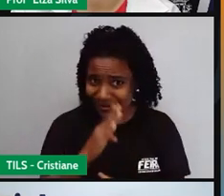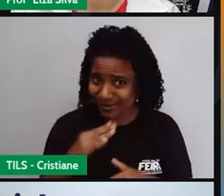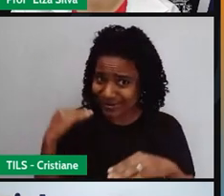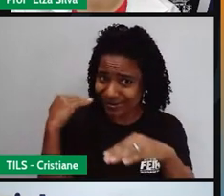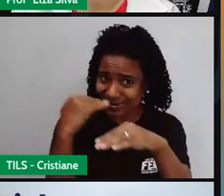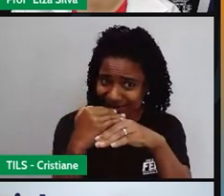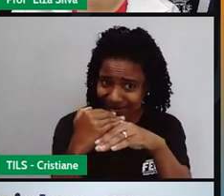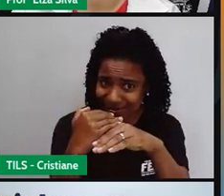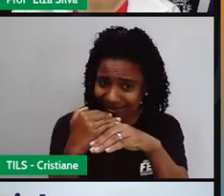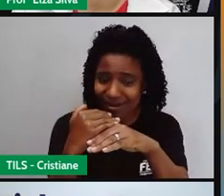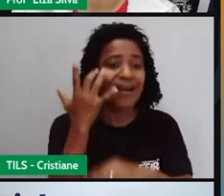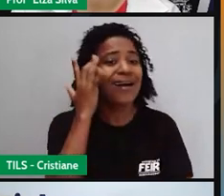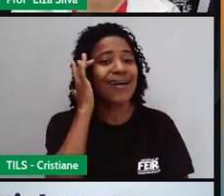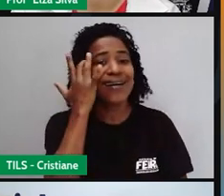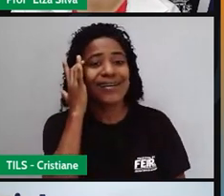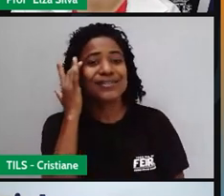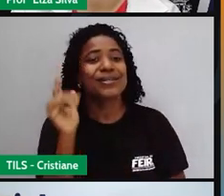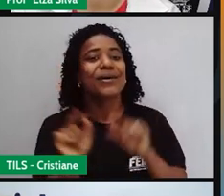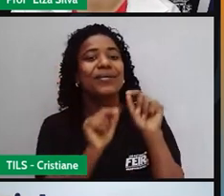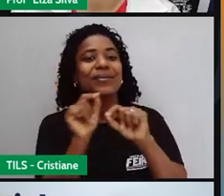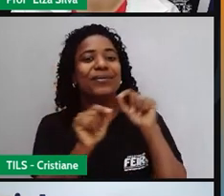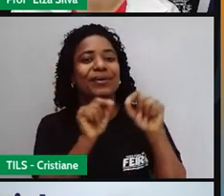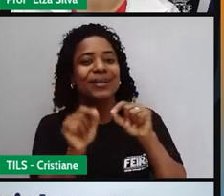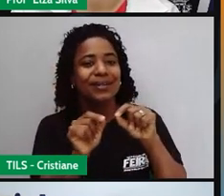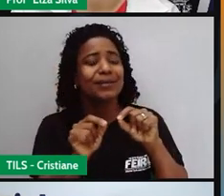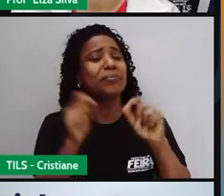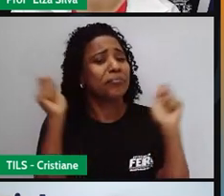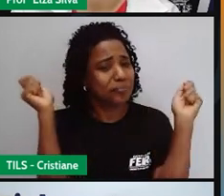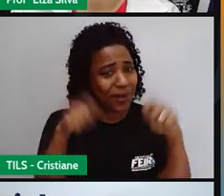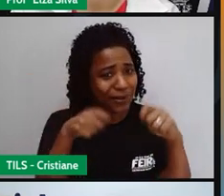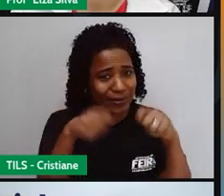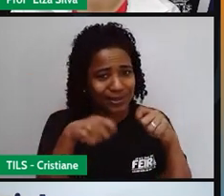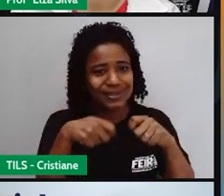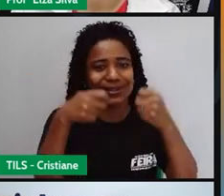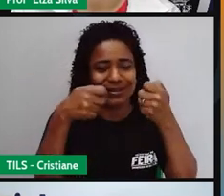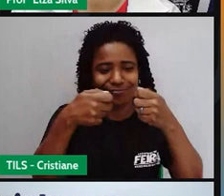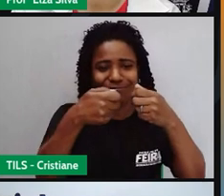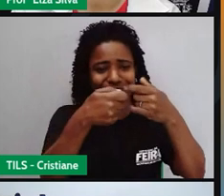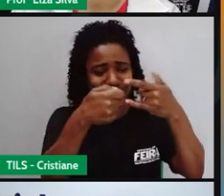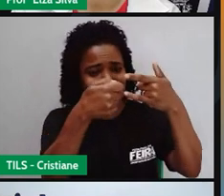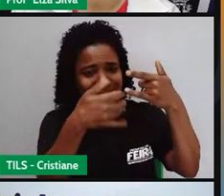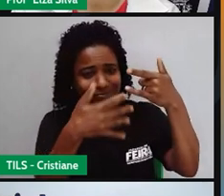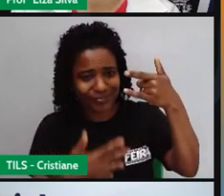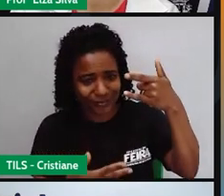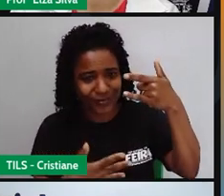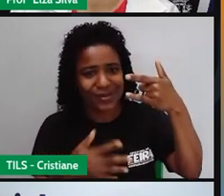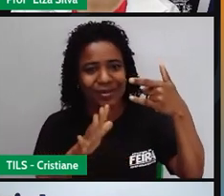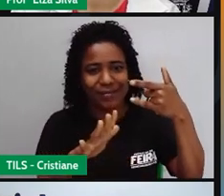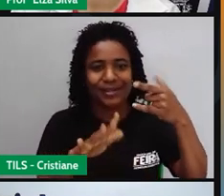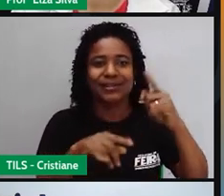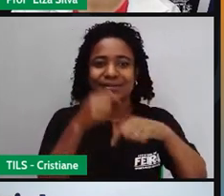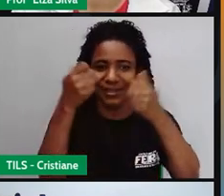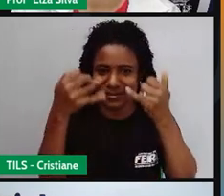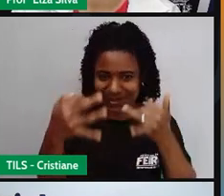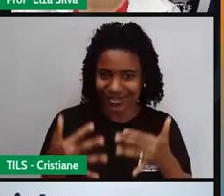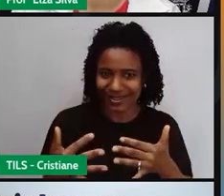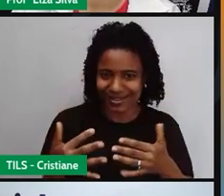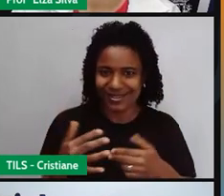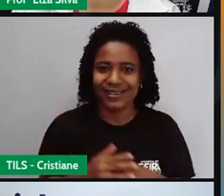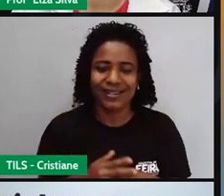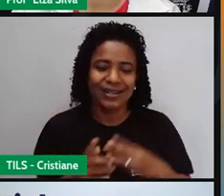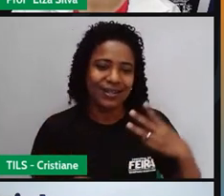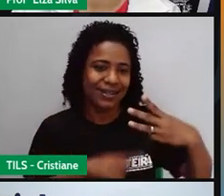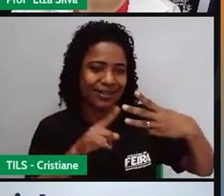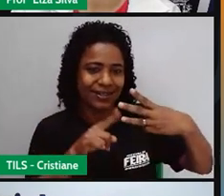depois estar pesquisando sobre isso, mas a gente vai falar um pouquinho também aqui. E a última pergunta, the last question,